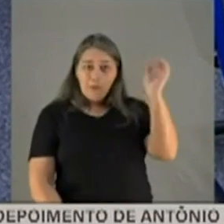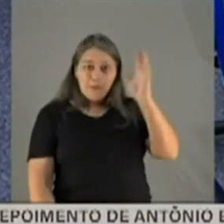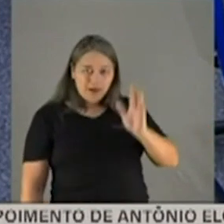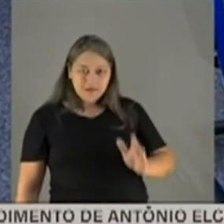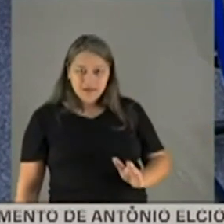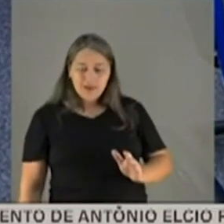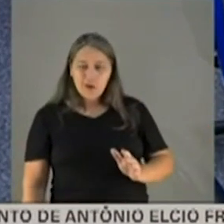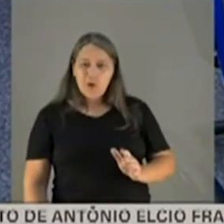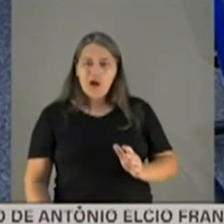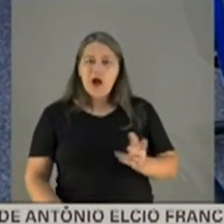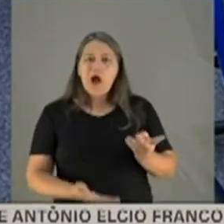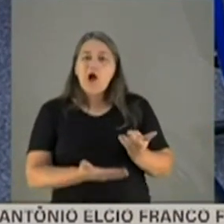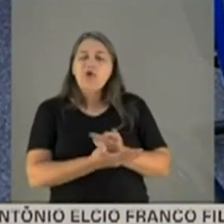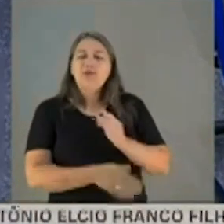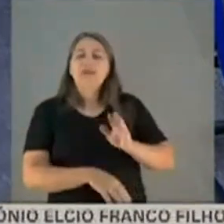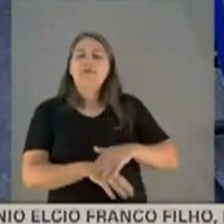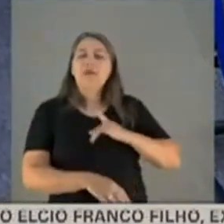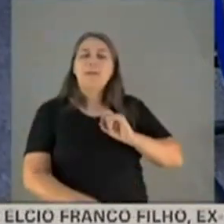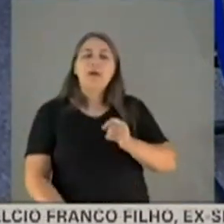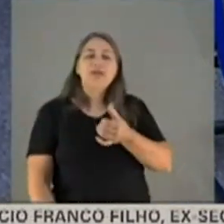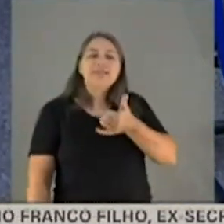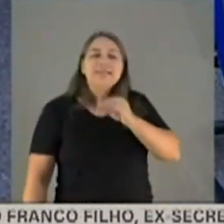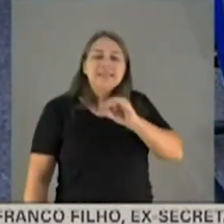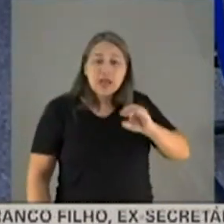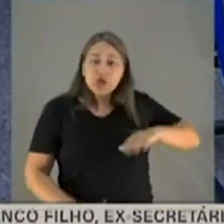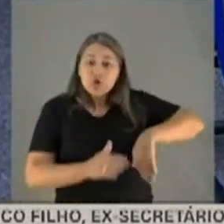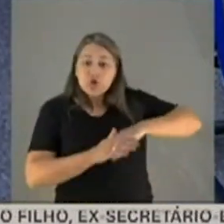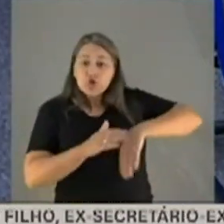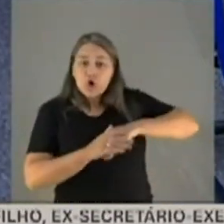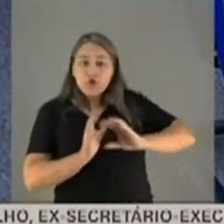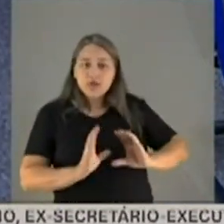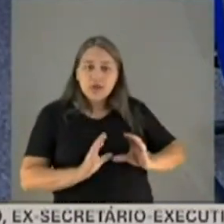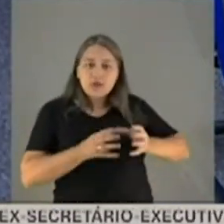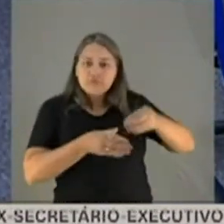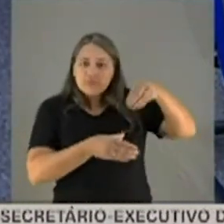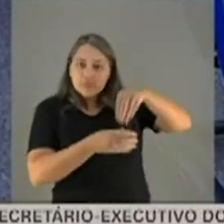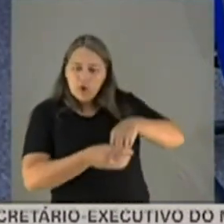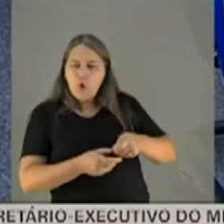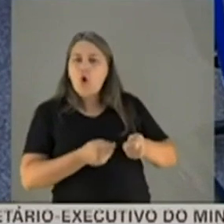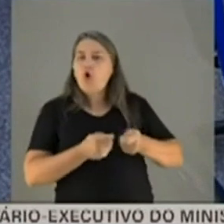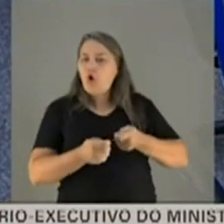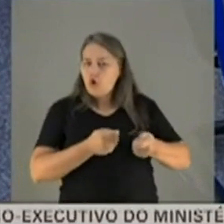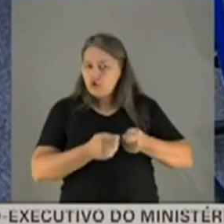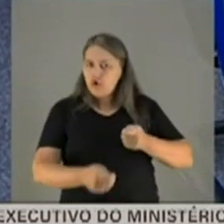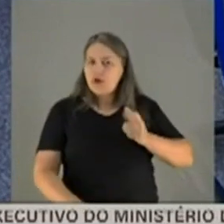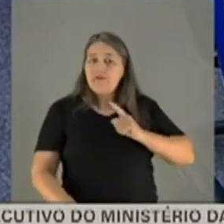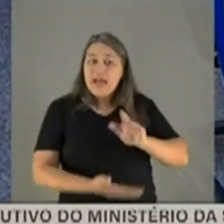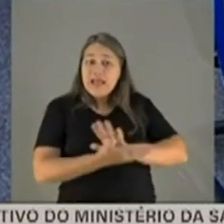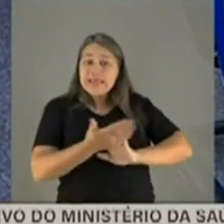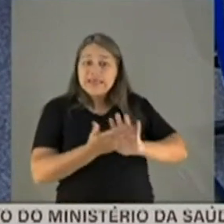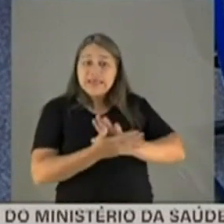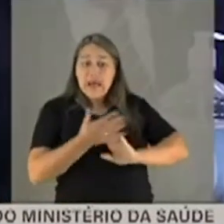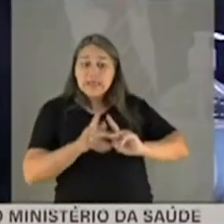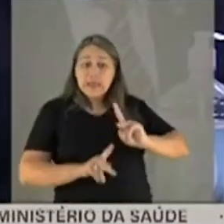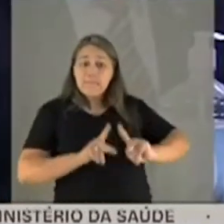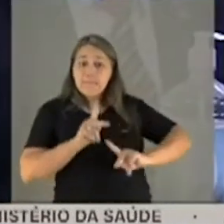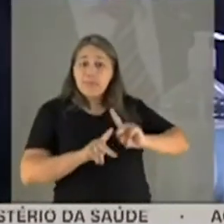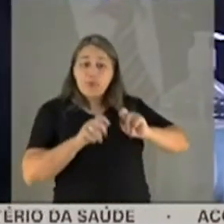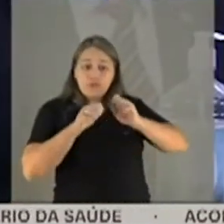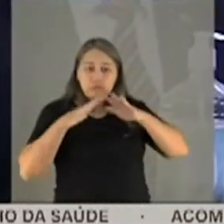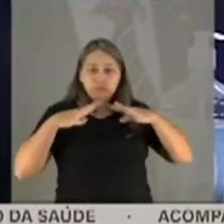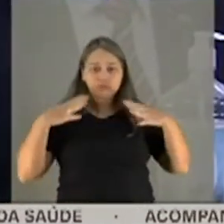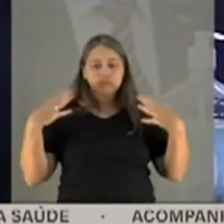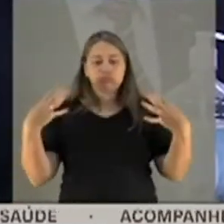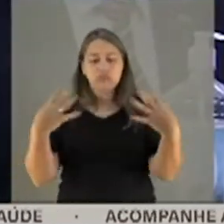aconteceu com mais de 100 partidas, dentro de um ambiente controlado, sem público no Estado, nos